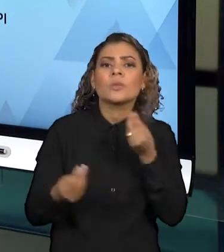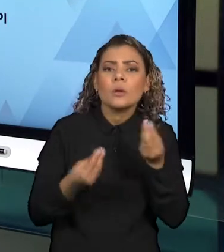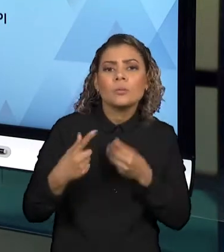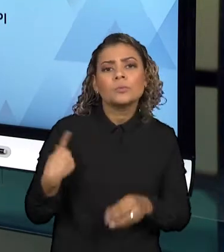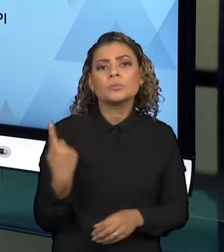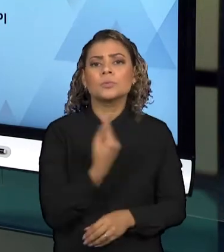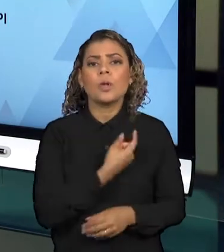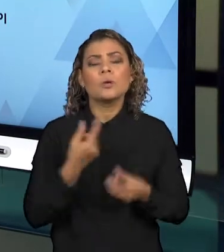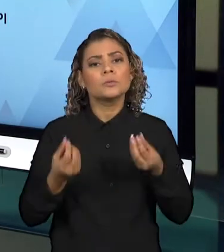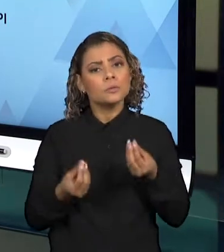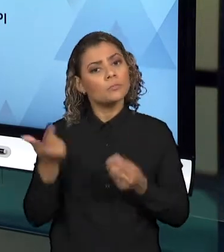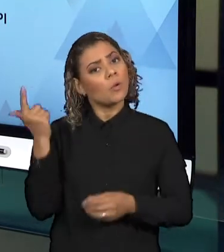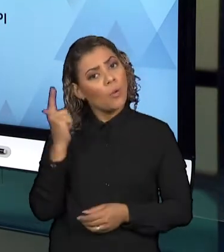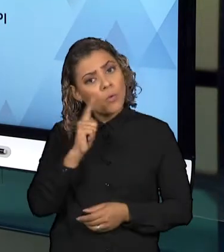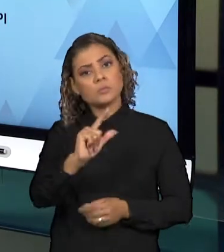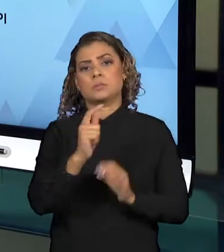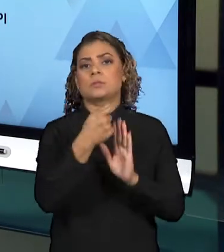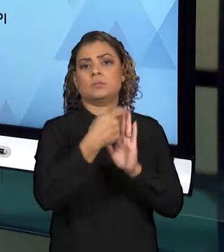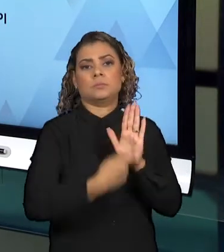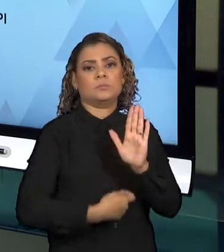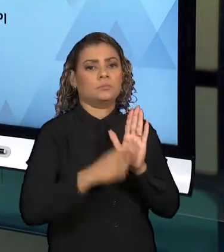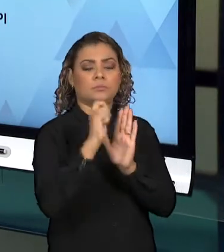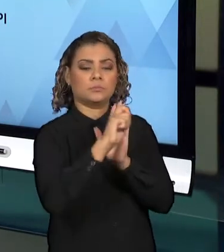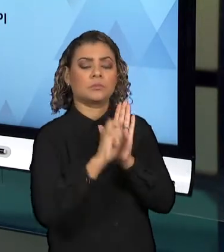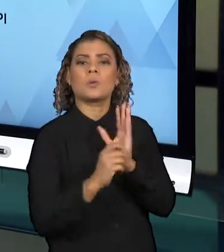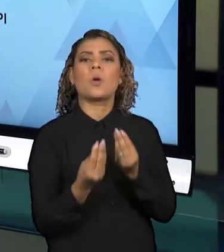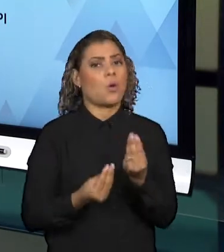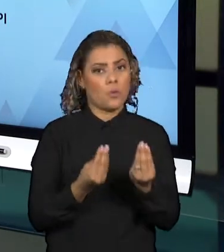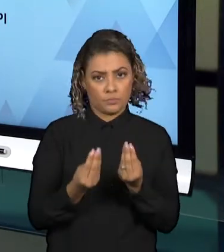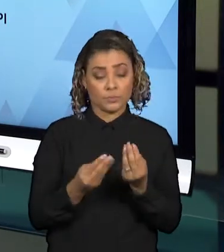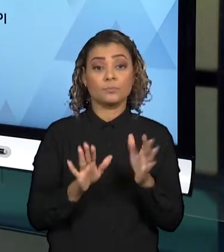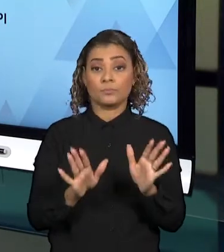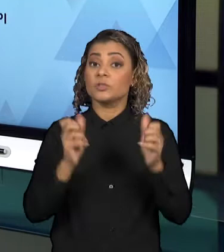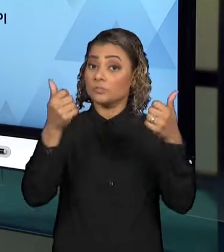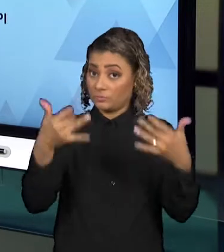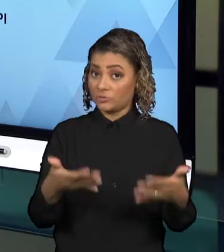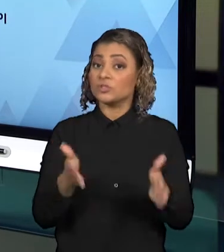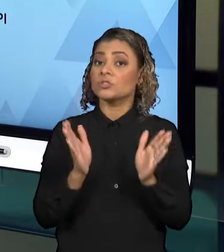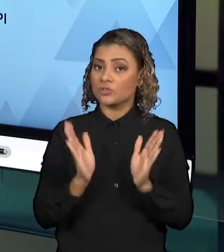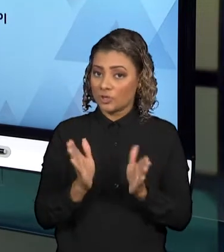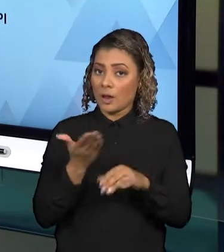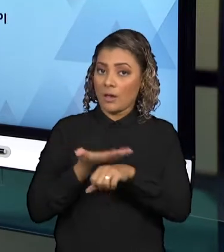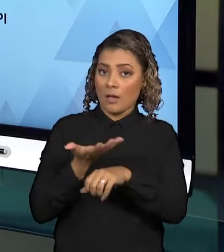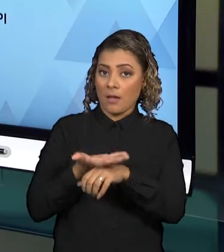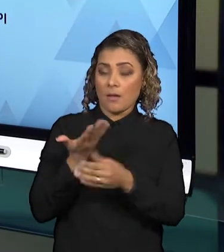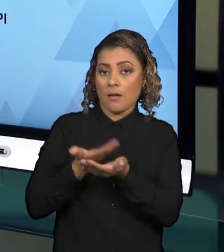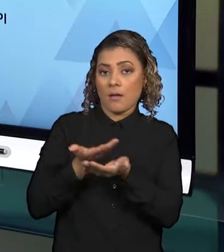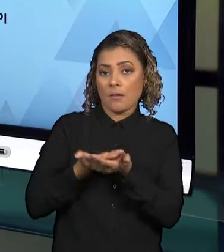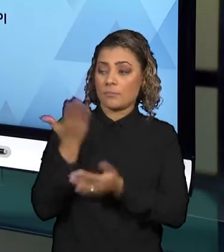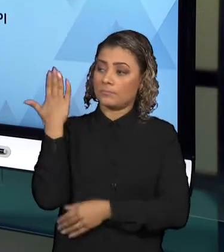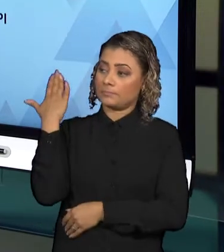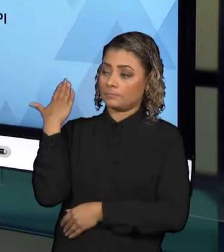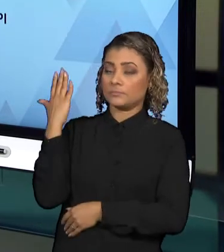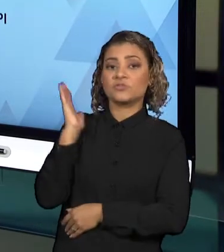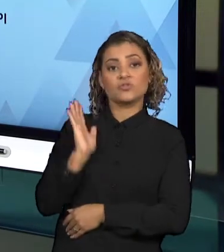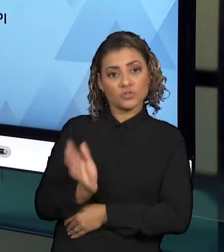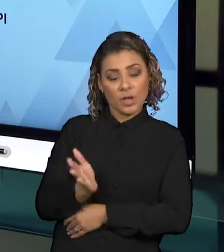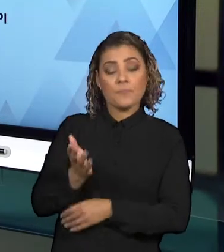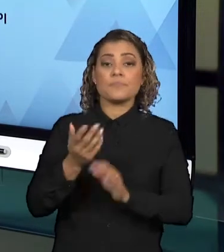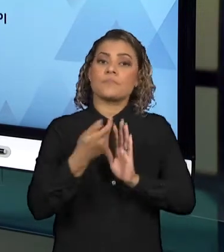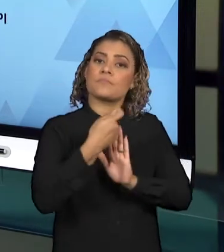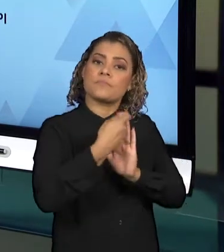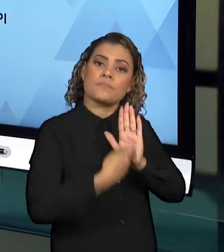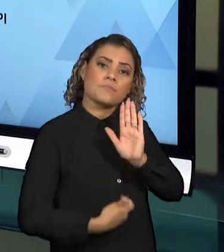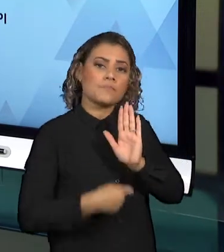construiremos esse relatório? Como já foi dito em aulas anteriores, esse relatório,